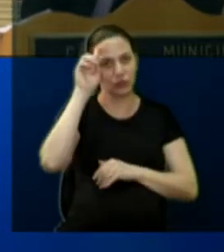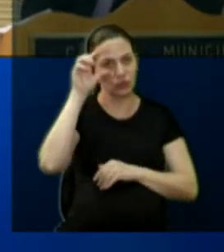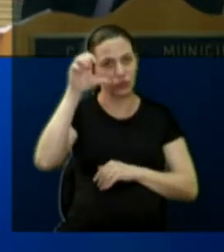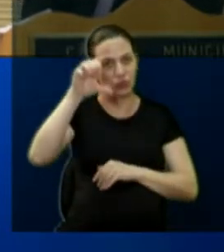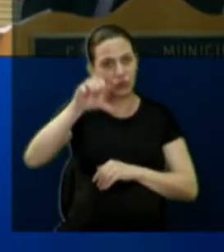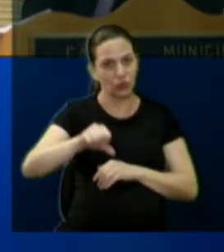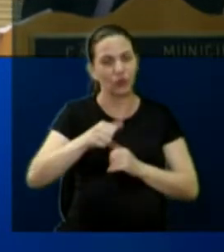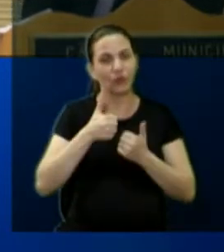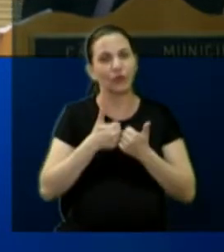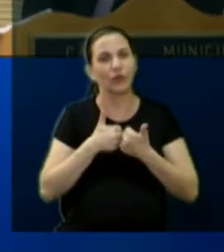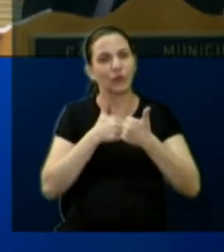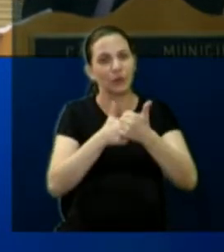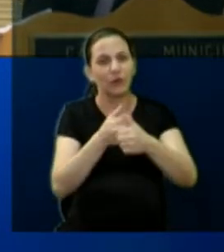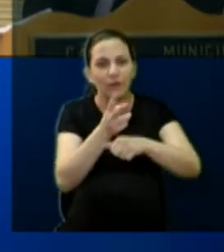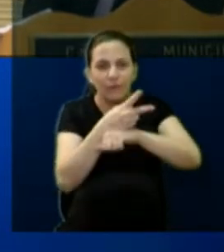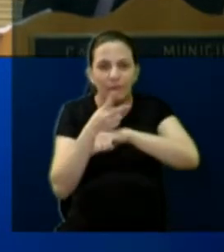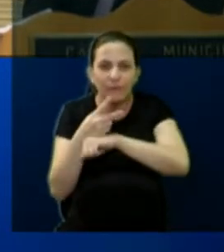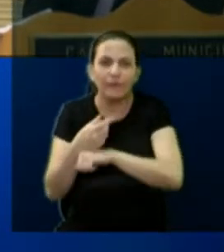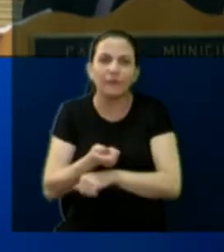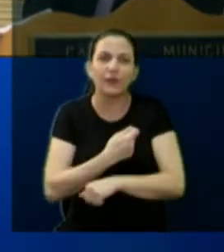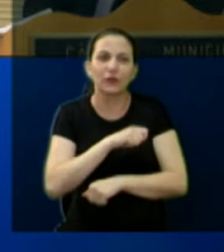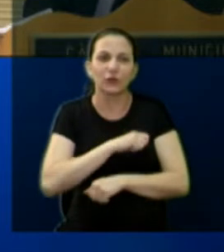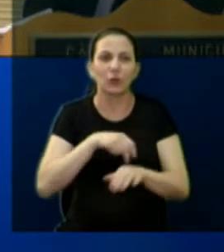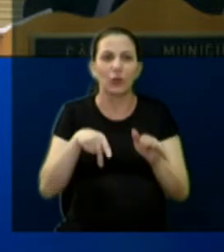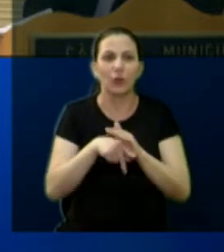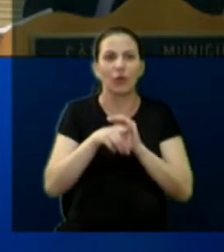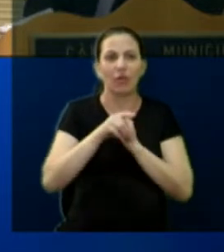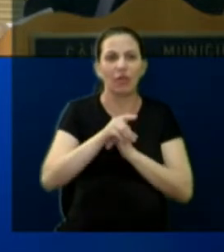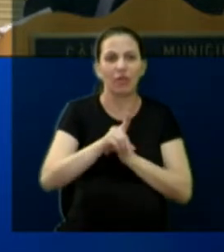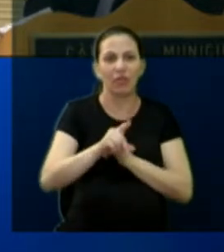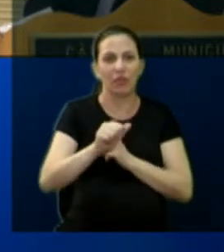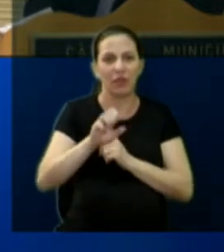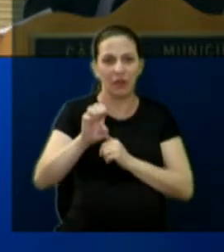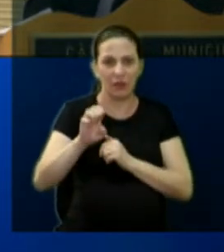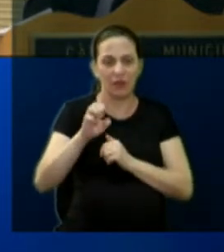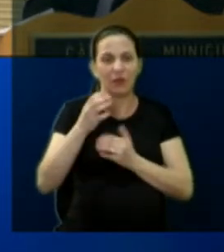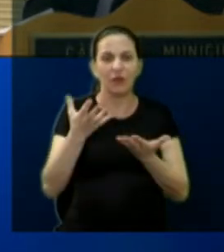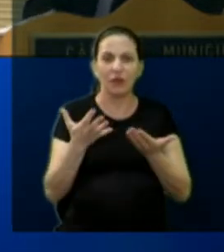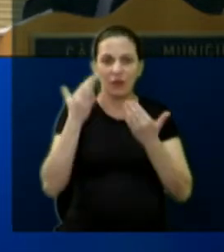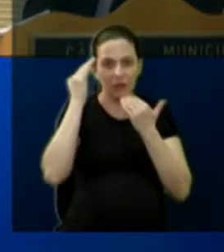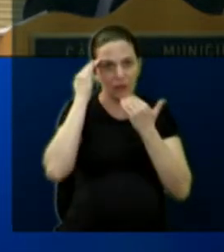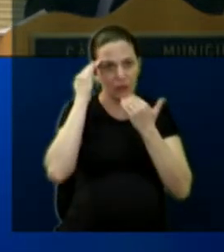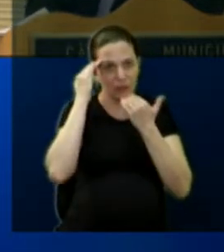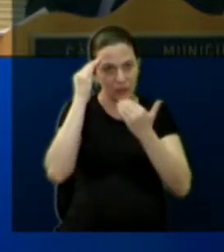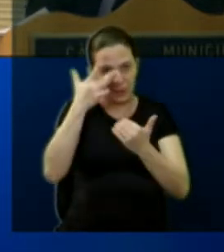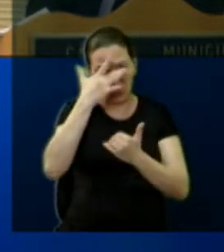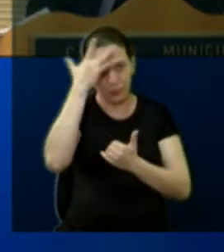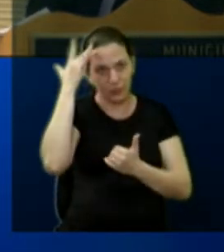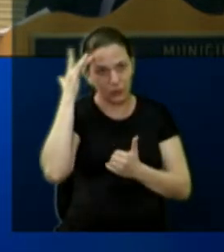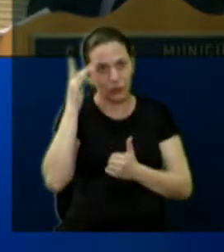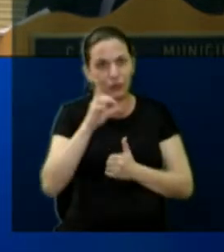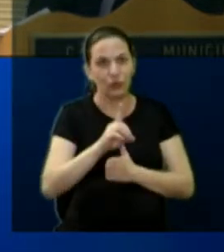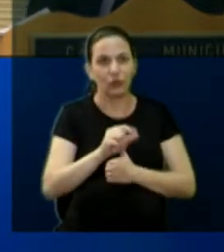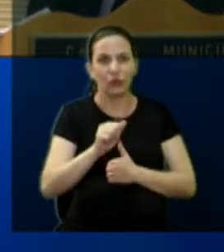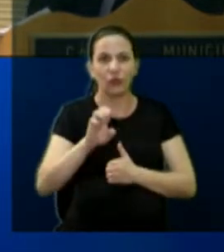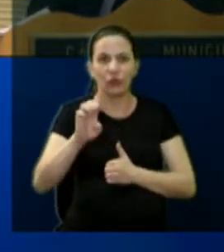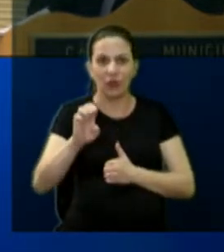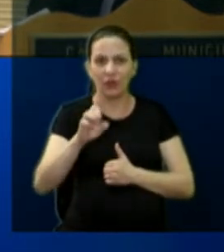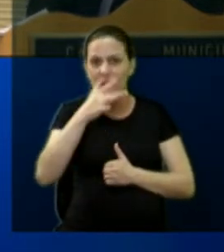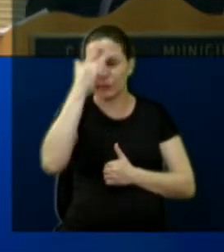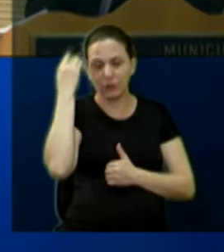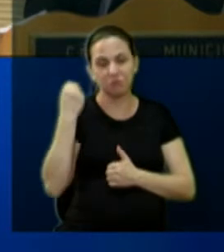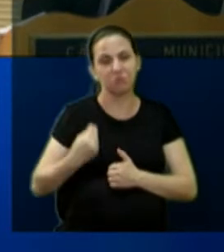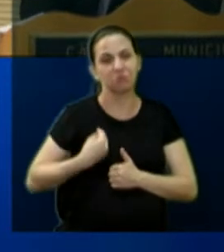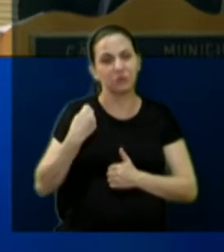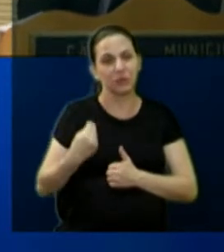a inspeção, quero aqui, do DAE. Eu quero aqui agradecer prontamente ao pessoal do DAE, o Braz, o Elton, o